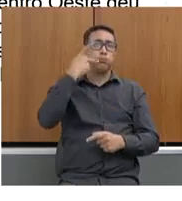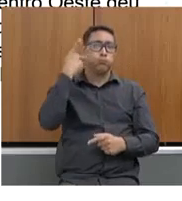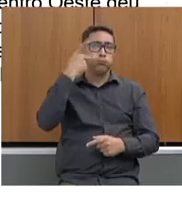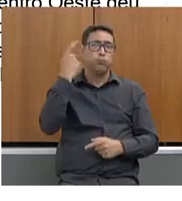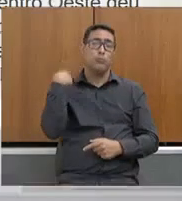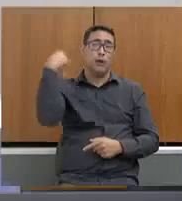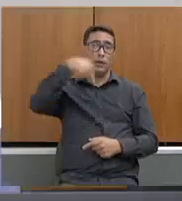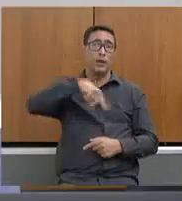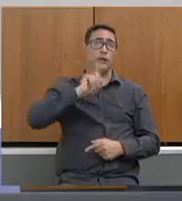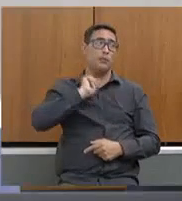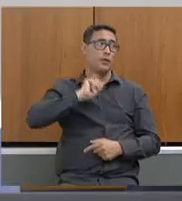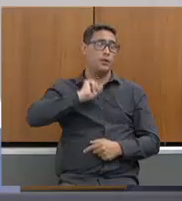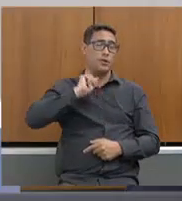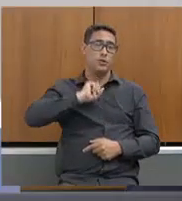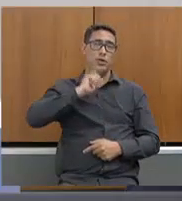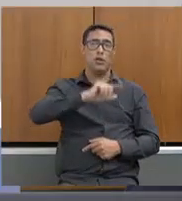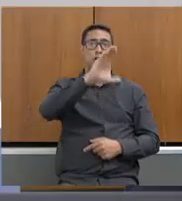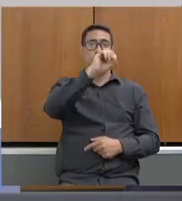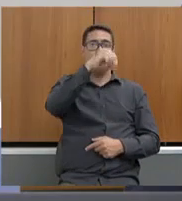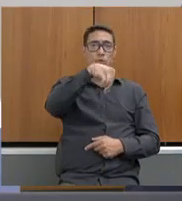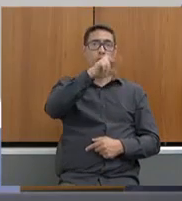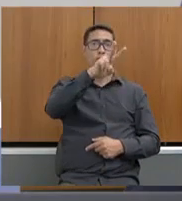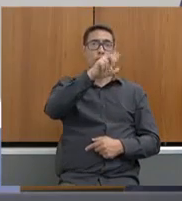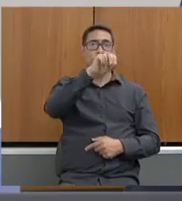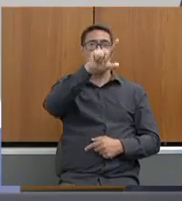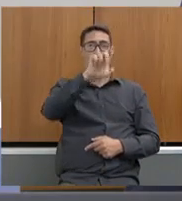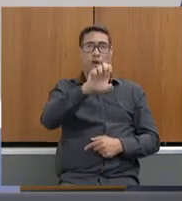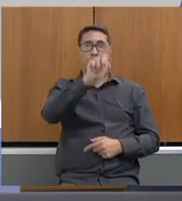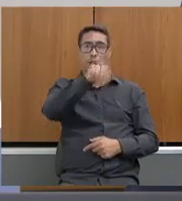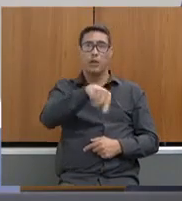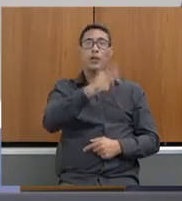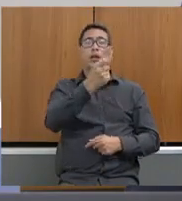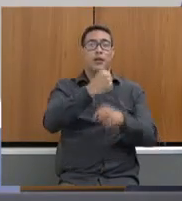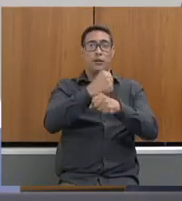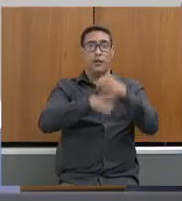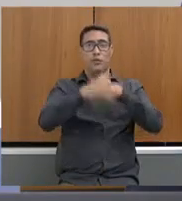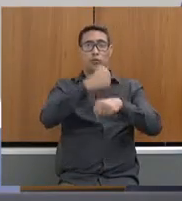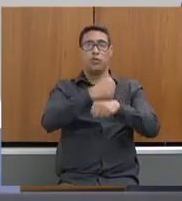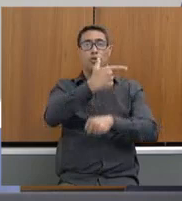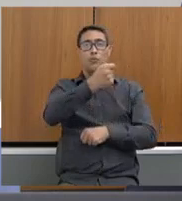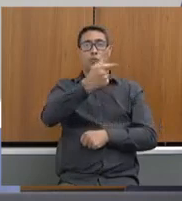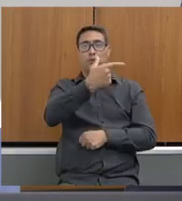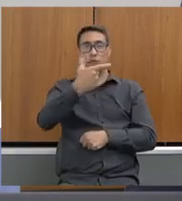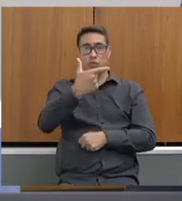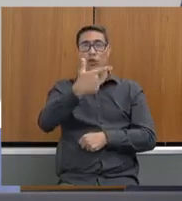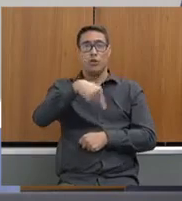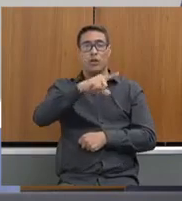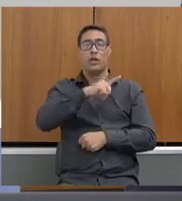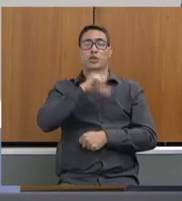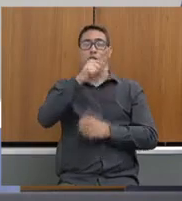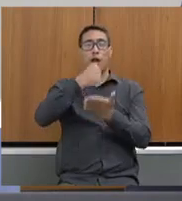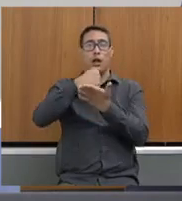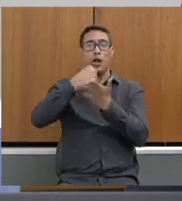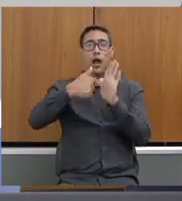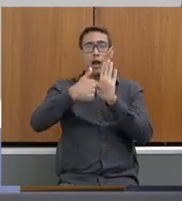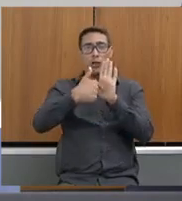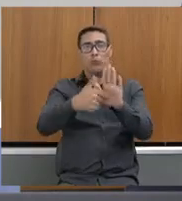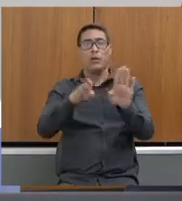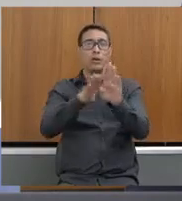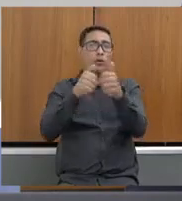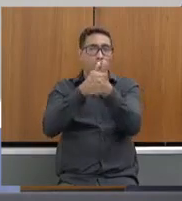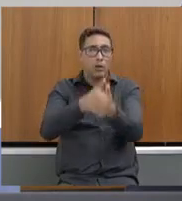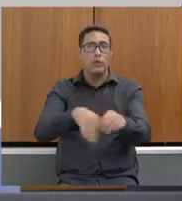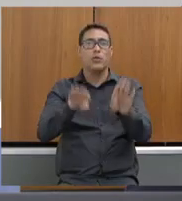aqui no estado de Minas Gerais, o Convale, esse ano de 2022. Estamos acompanhando com recurso do governo